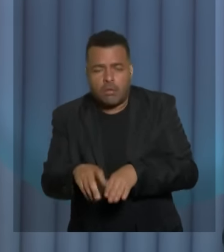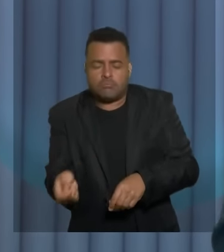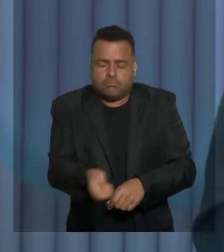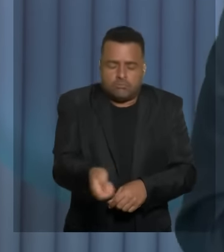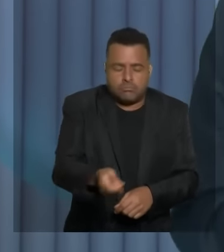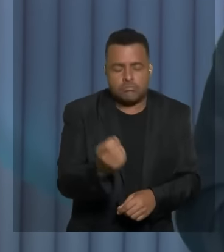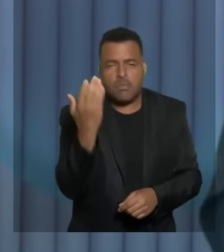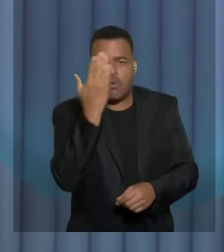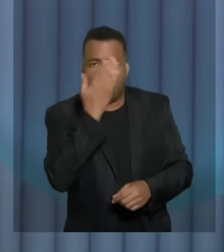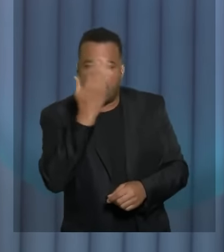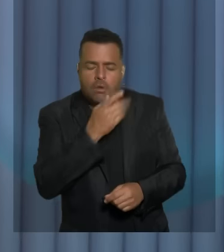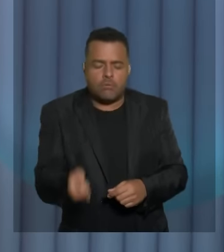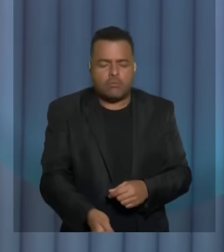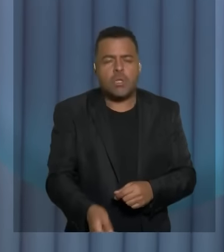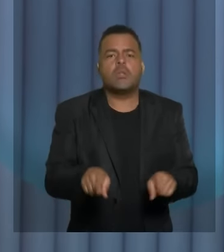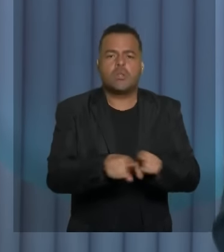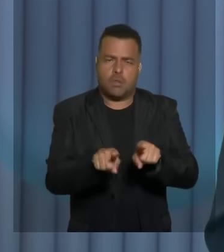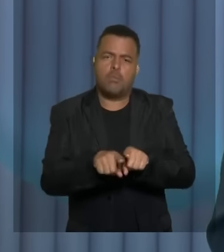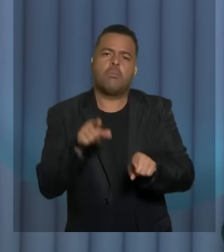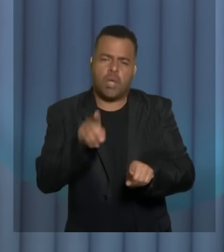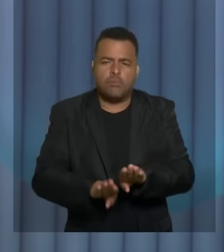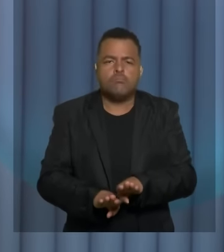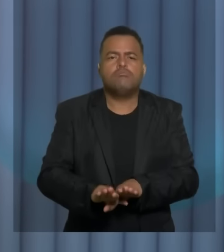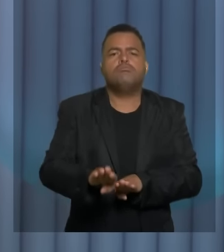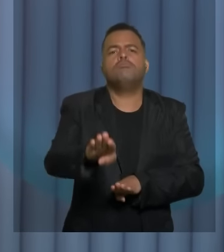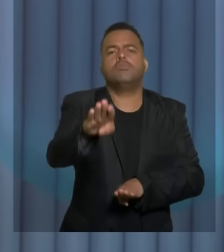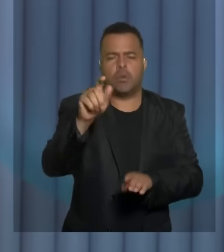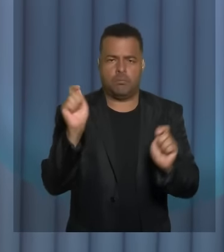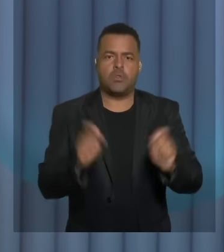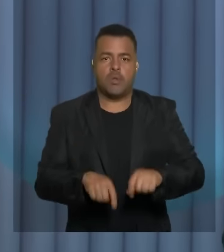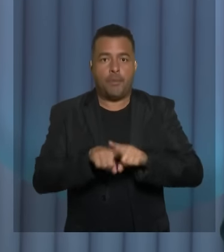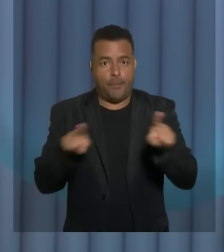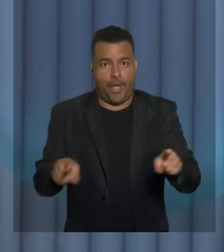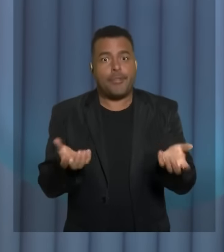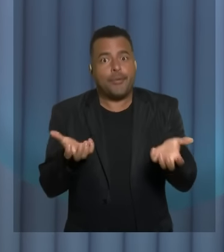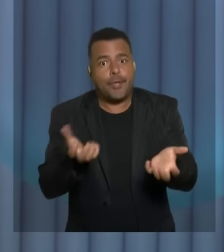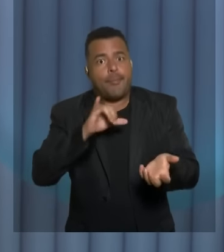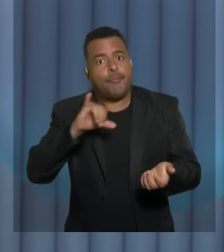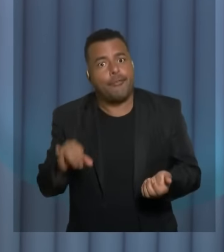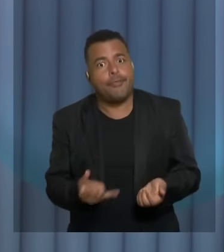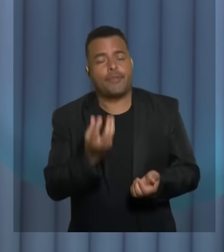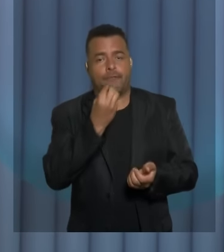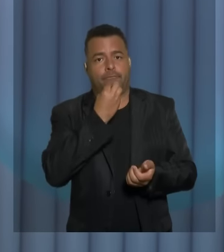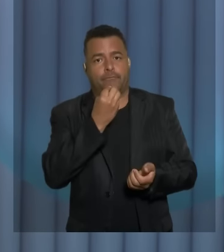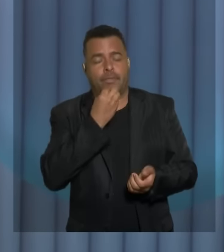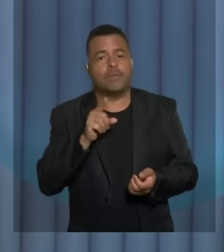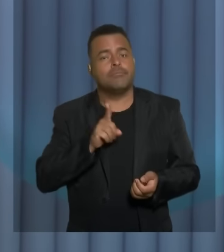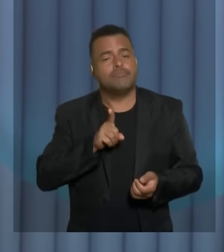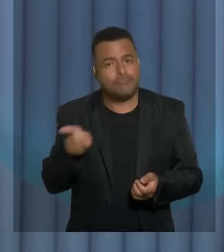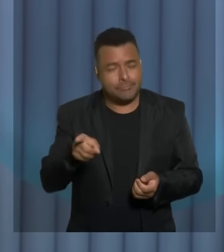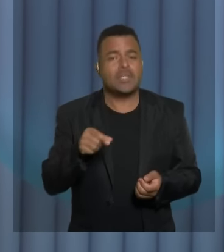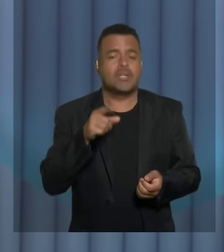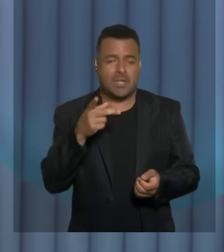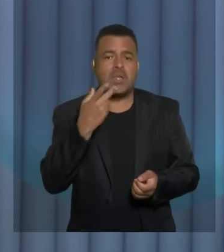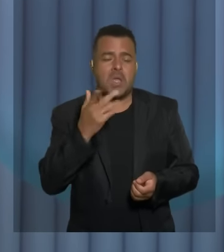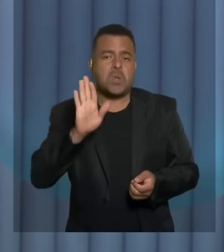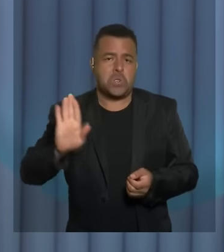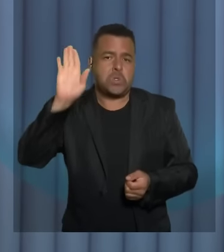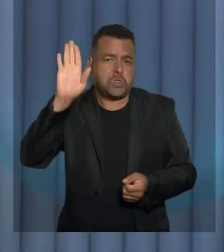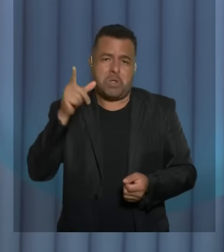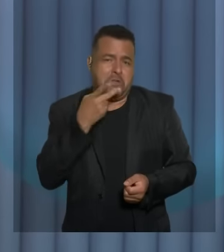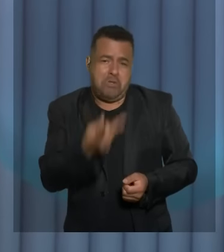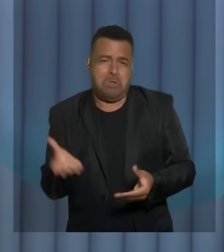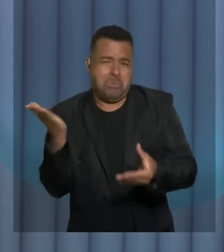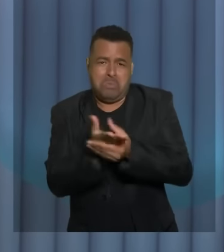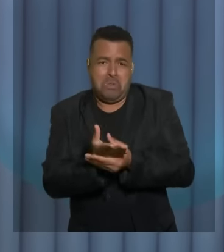rampas e demais mas eu gostaria de aproveitar esse tempo aqui para dizer o seguinte a candidata falou inicialmente que ela não tem processo nenhum